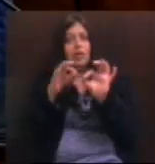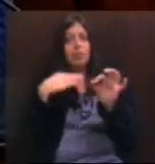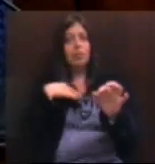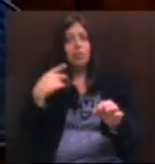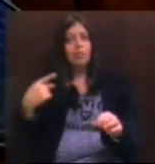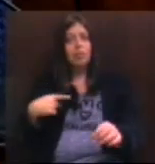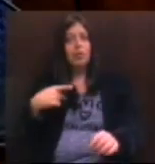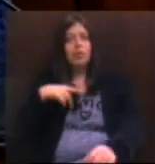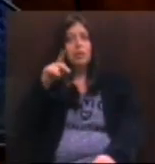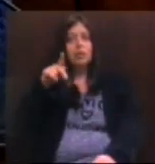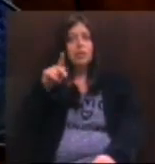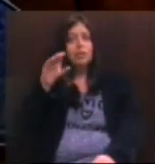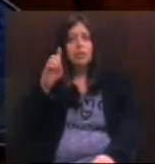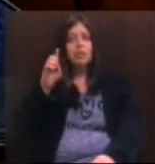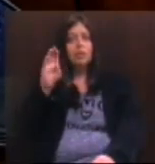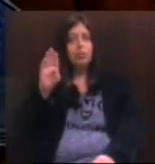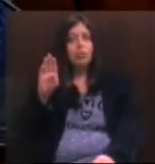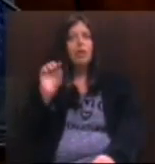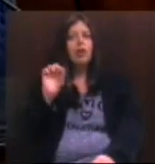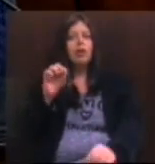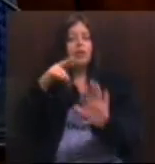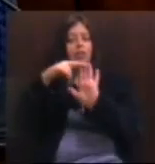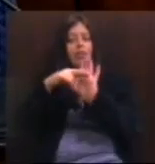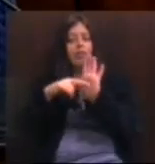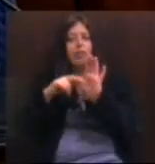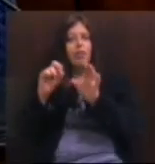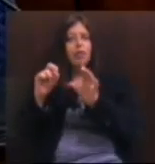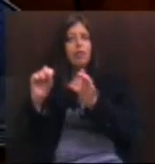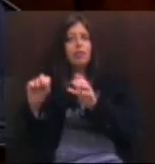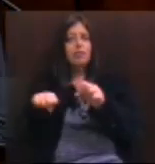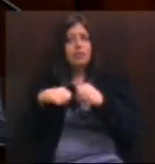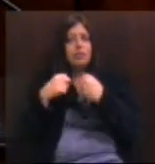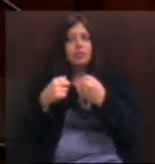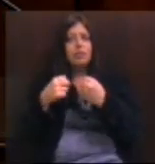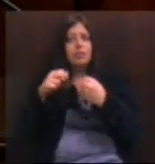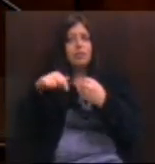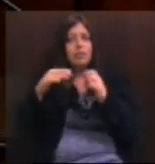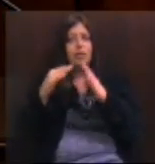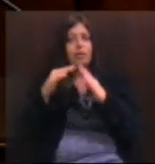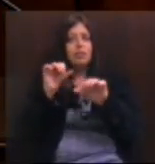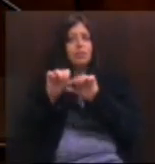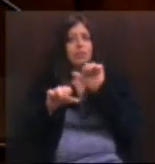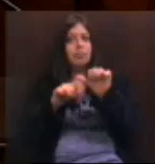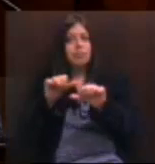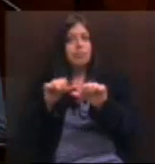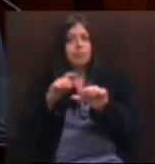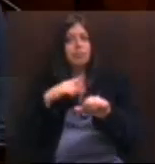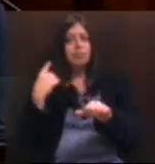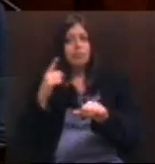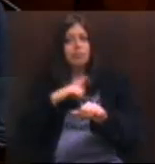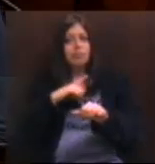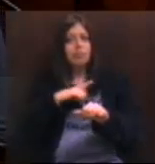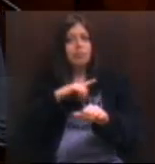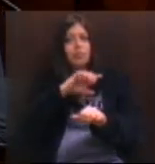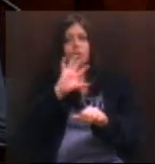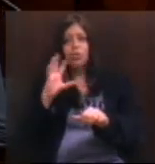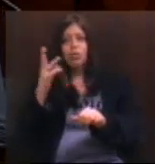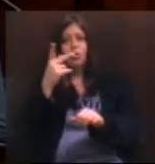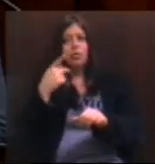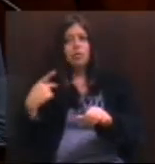regras de segurança da casa mudam. Nós temos aqui de todos os partidos,